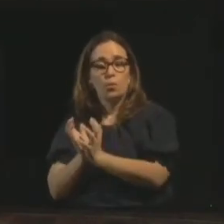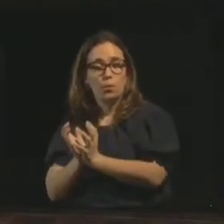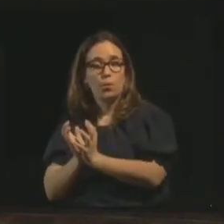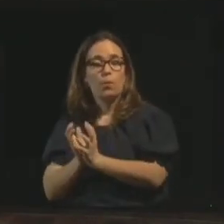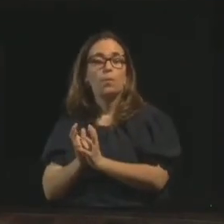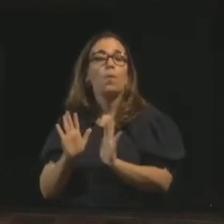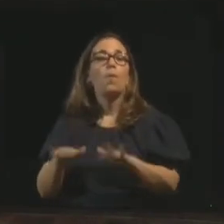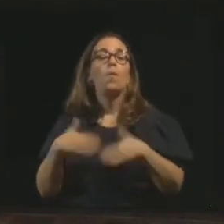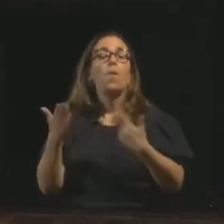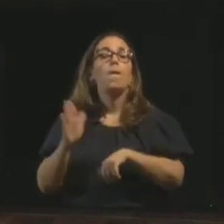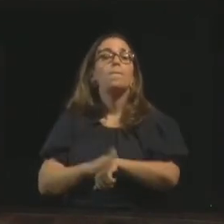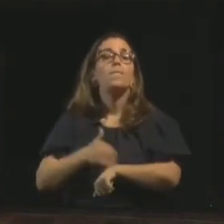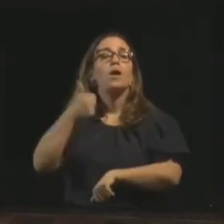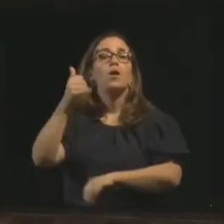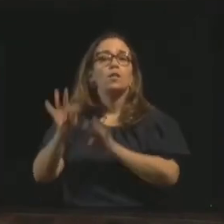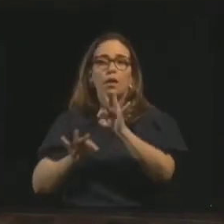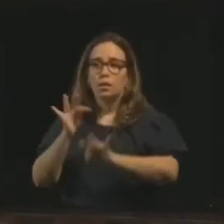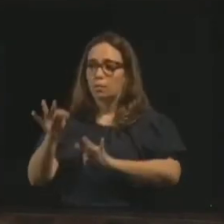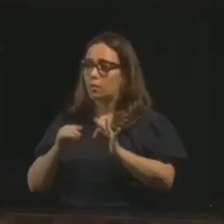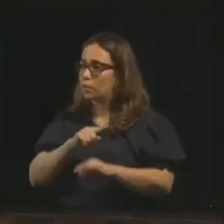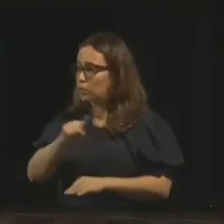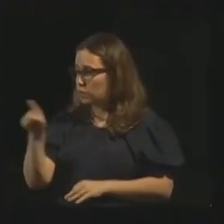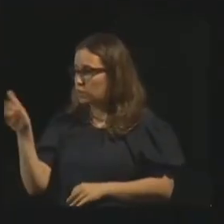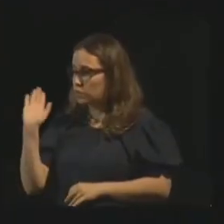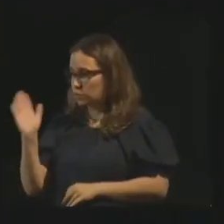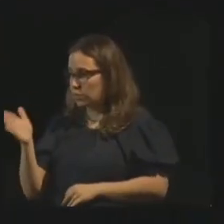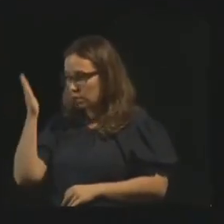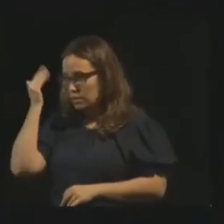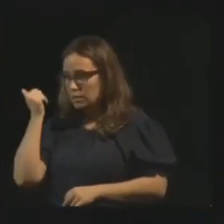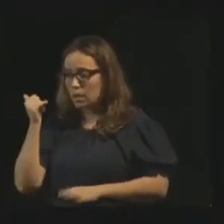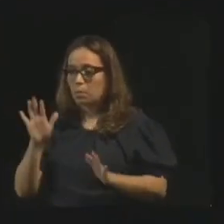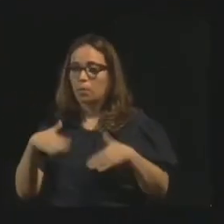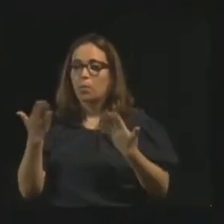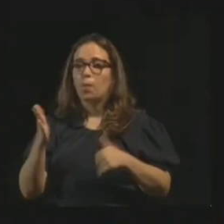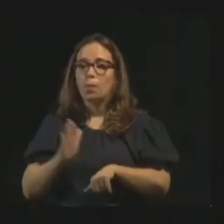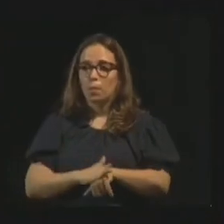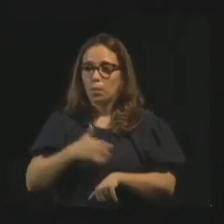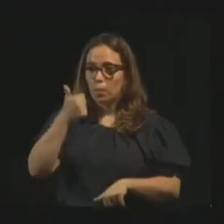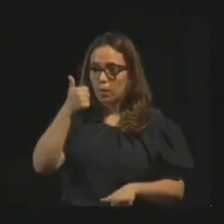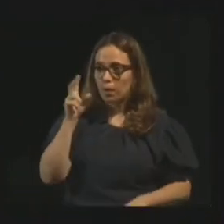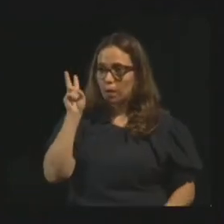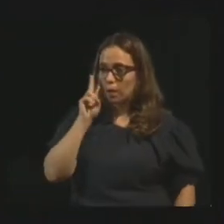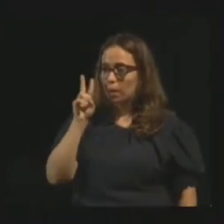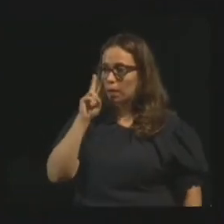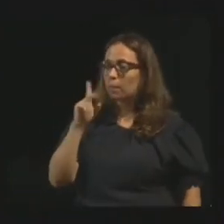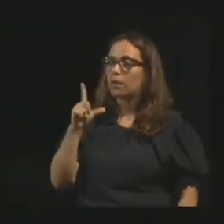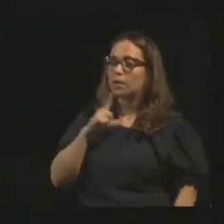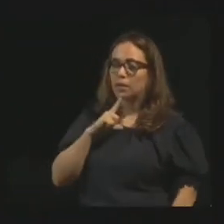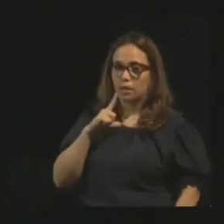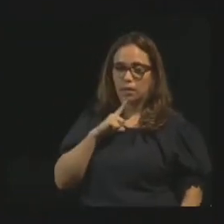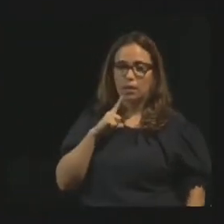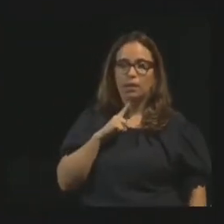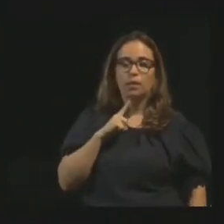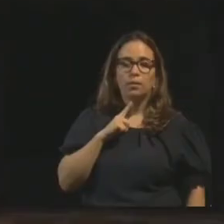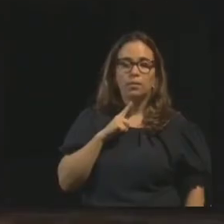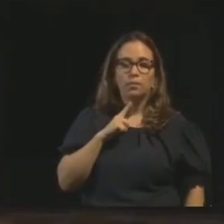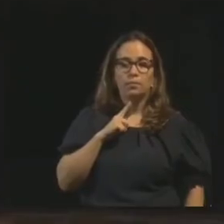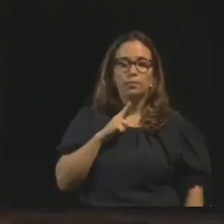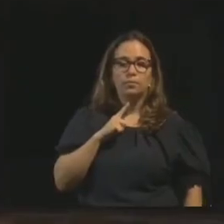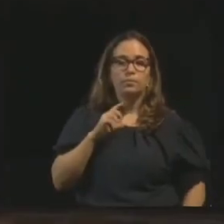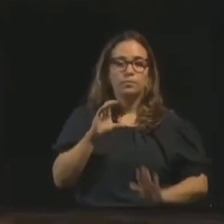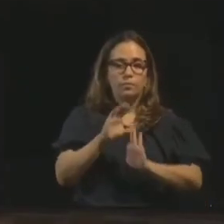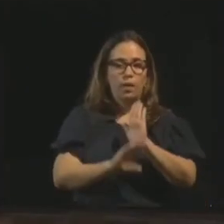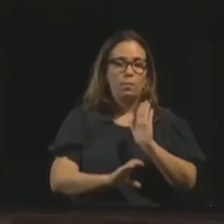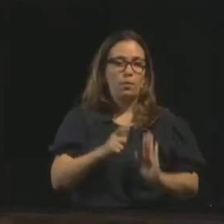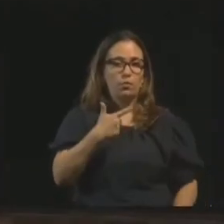o melhor tratamento para a obsessão espiritual. Vocês já sabem, vamos aprender hoje qual que o melhor tratamento. Já lembram disso? Está lá no livro dos médiums, no